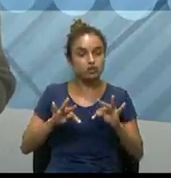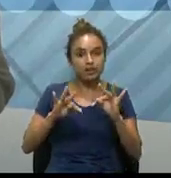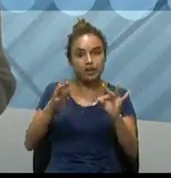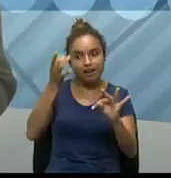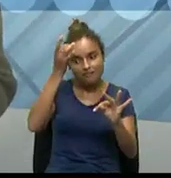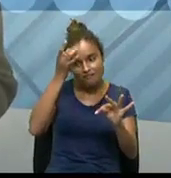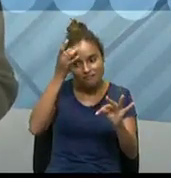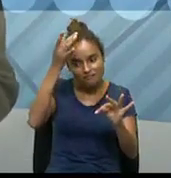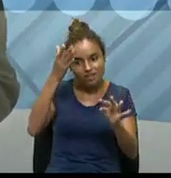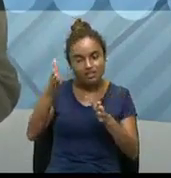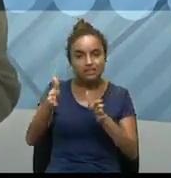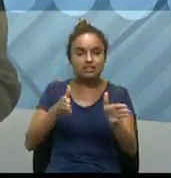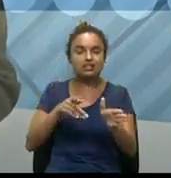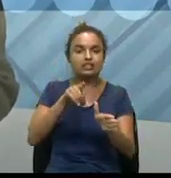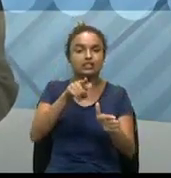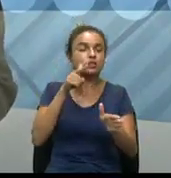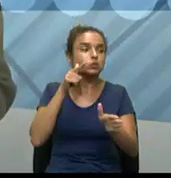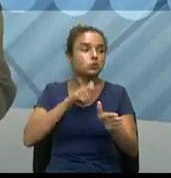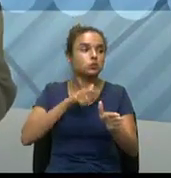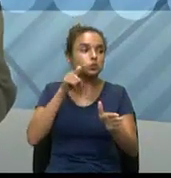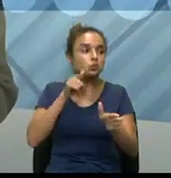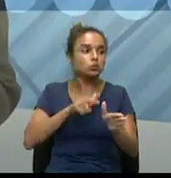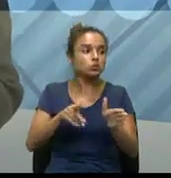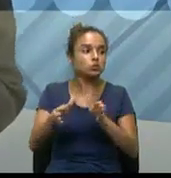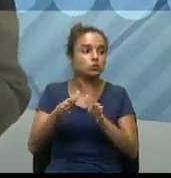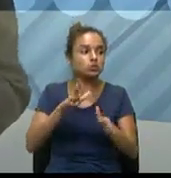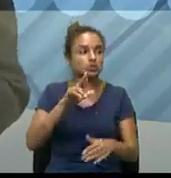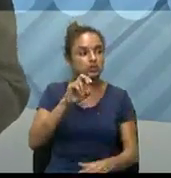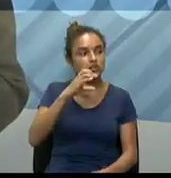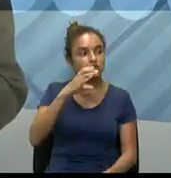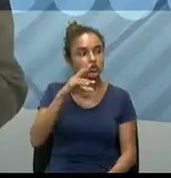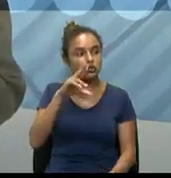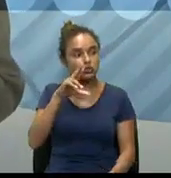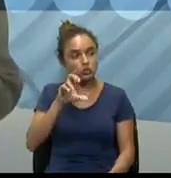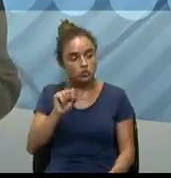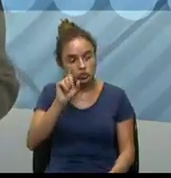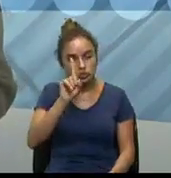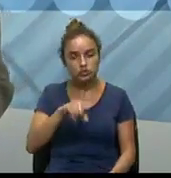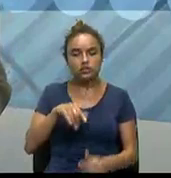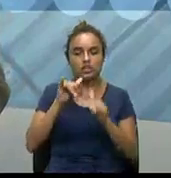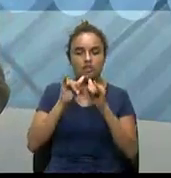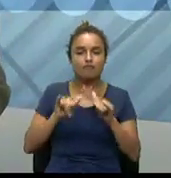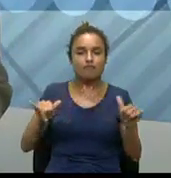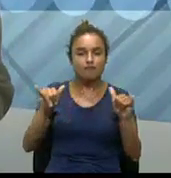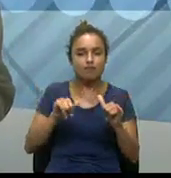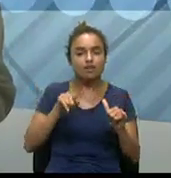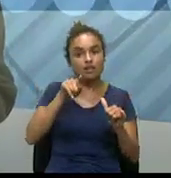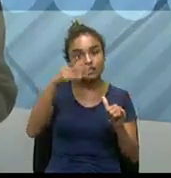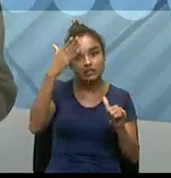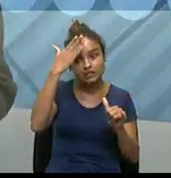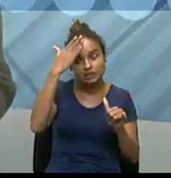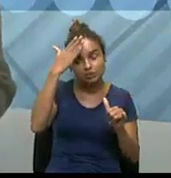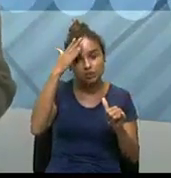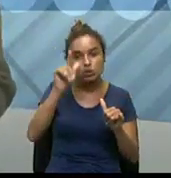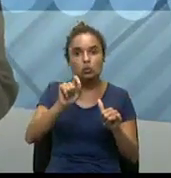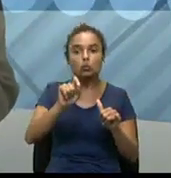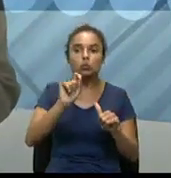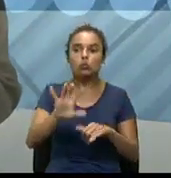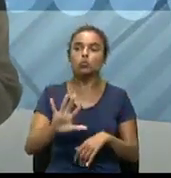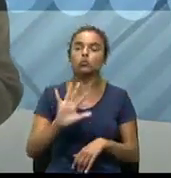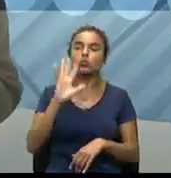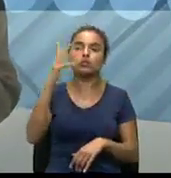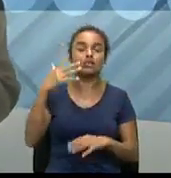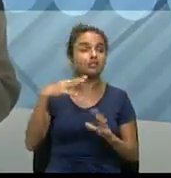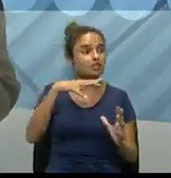né? Quer dizer, você conseguir recursos, informações, saber o que está acontecendo no mundo